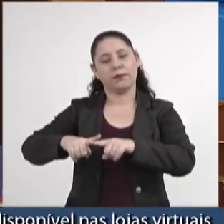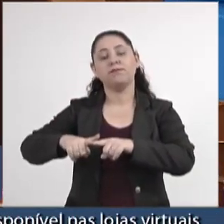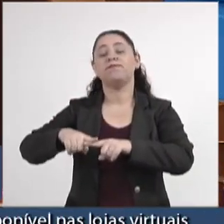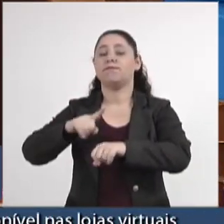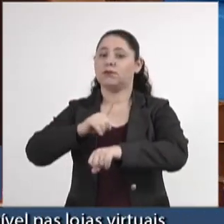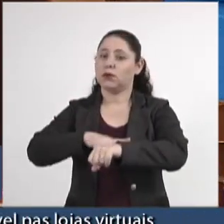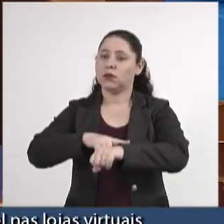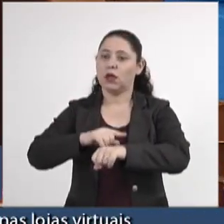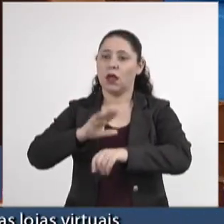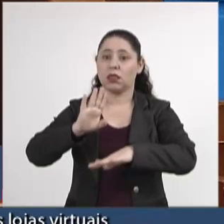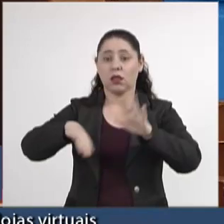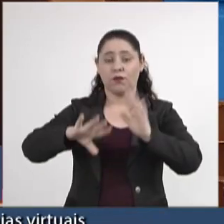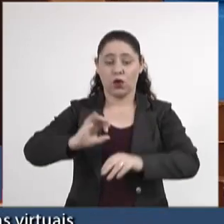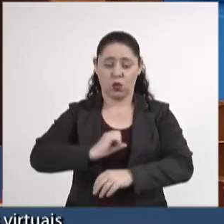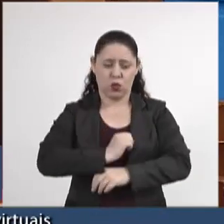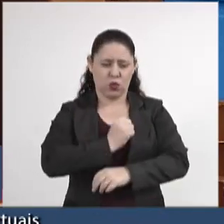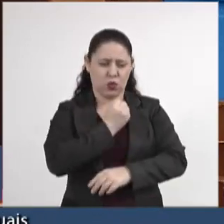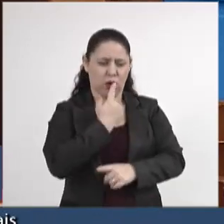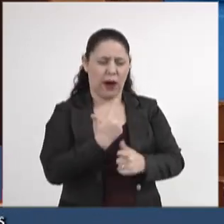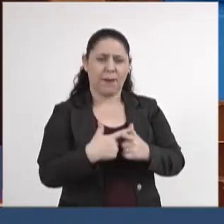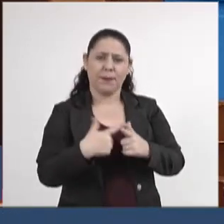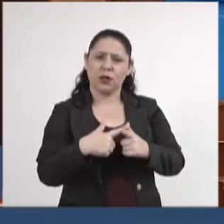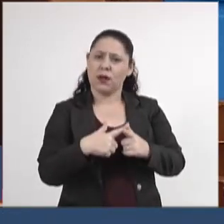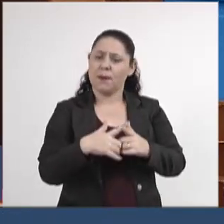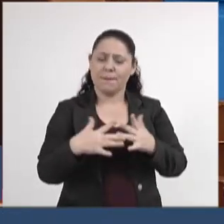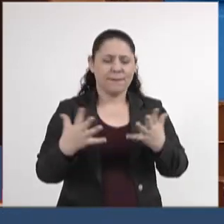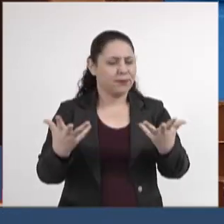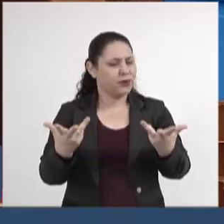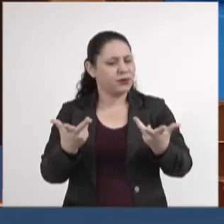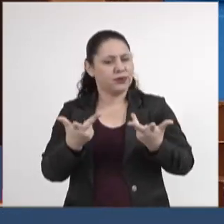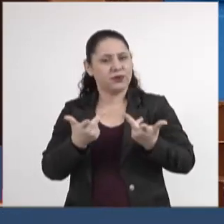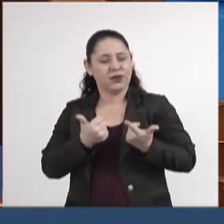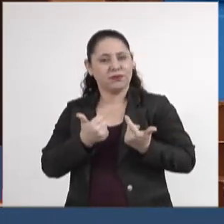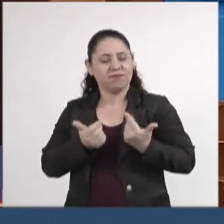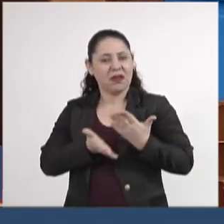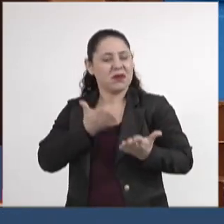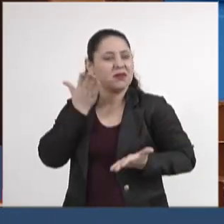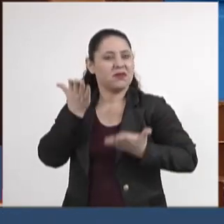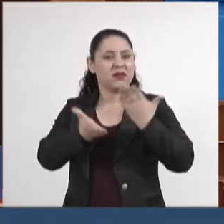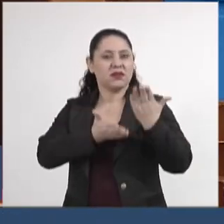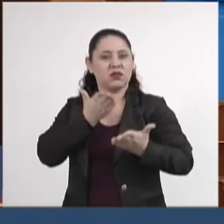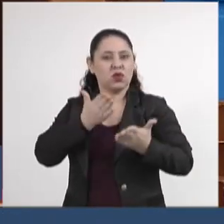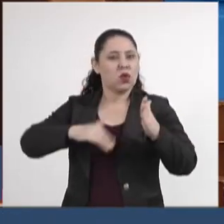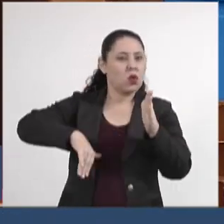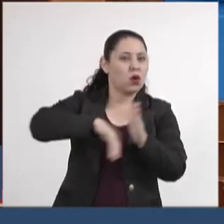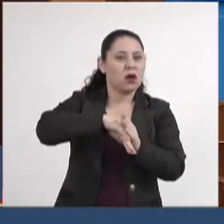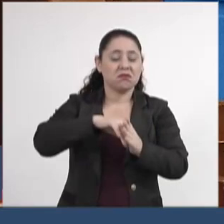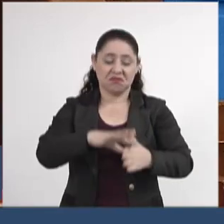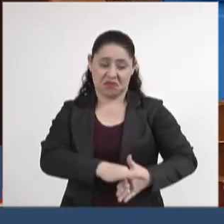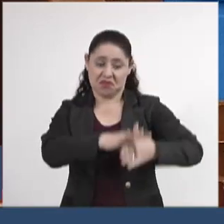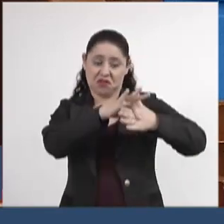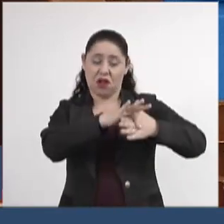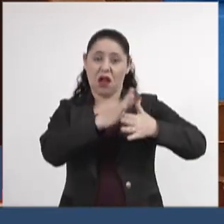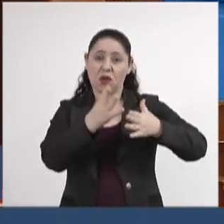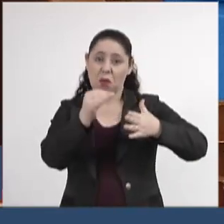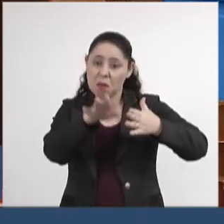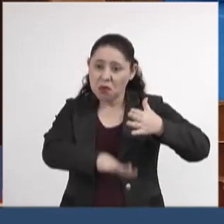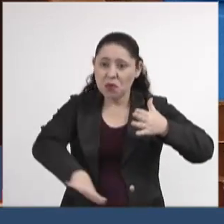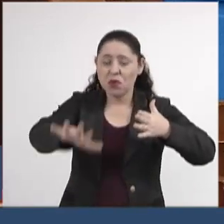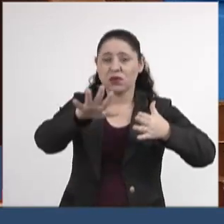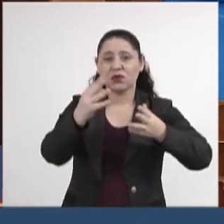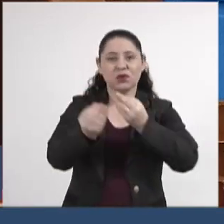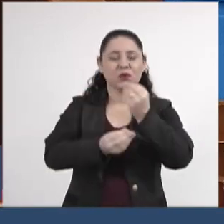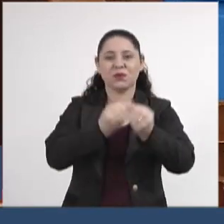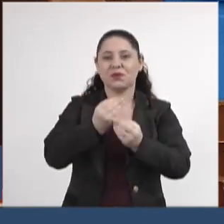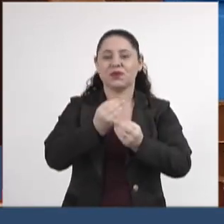Talvez o ódio dos torcedores é porque ele era um excelente jogador de futebol, tem se destacado muito, como disse o deputado